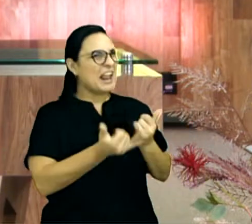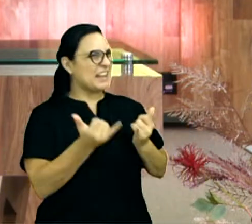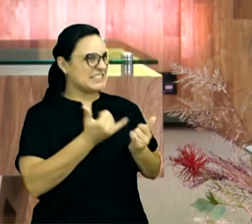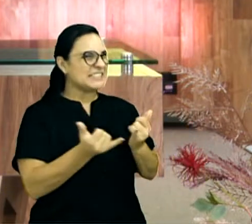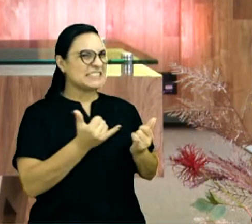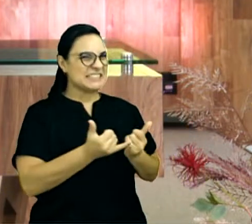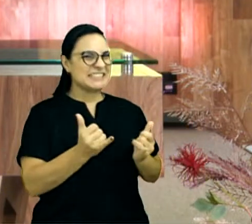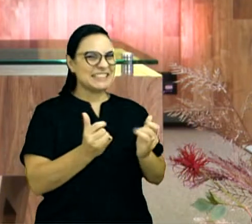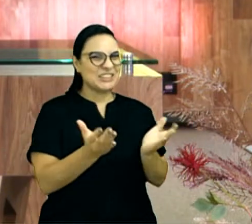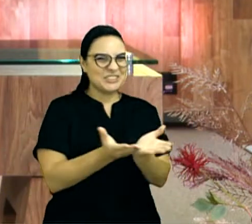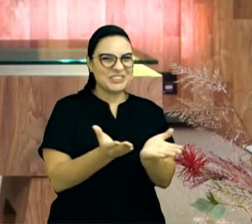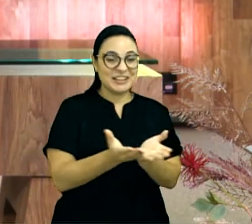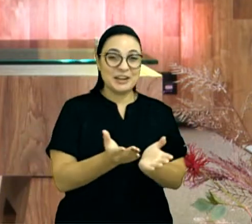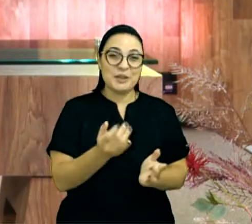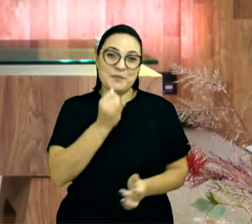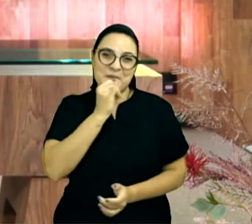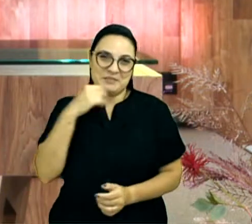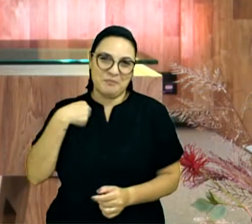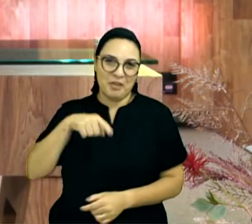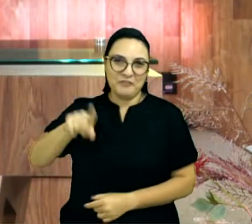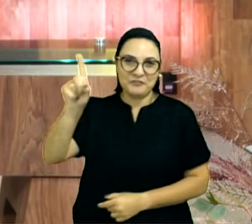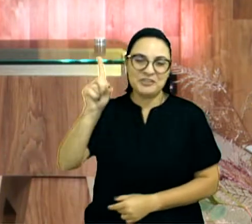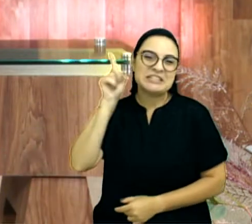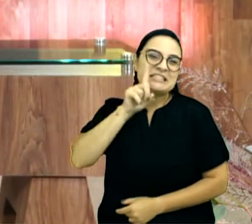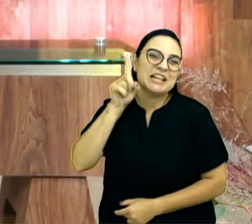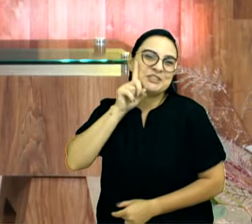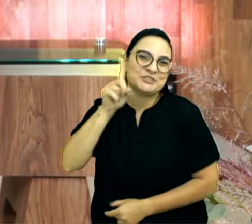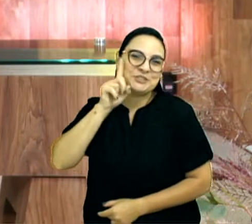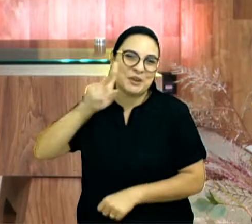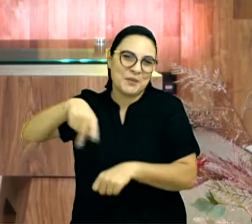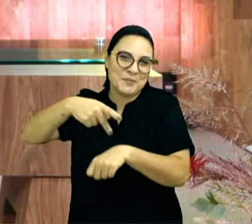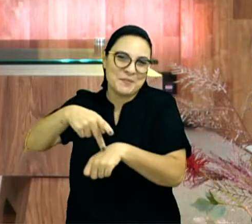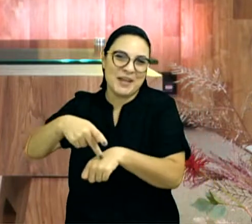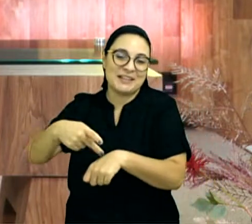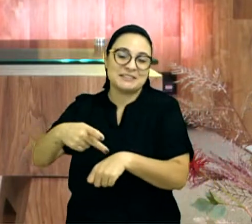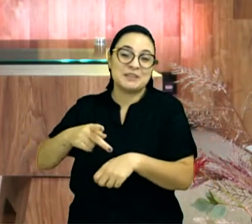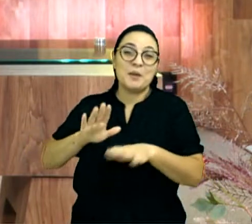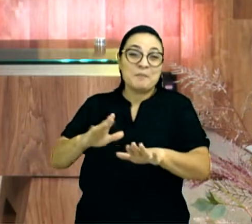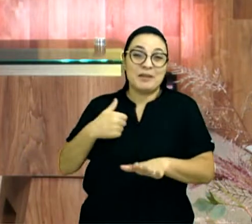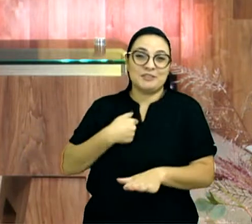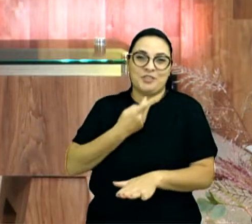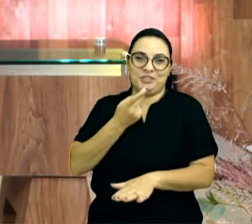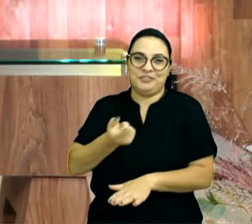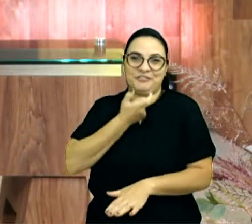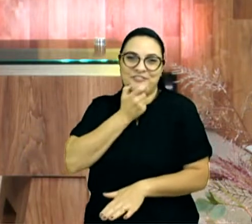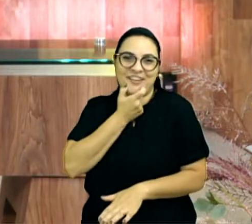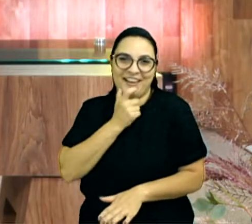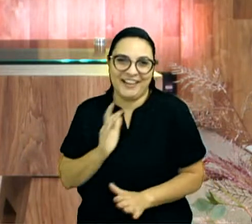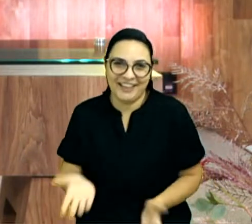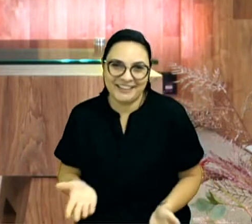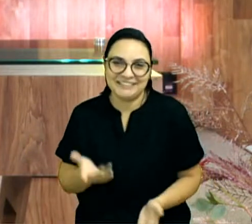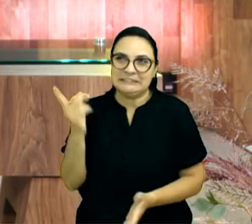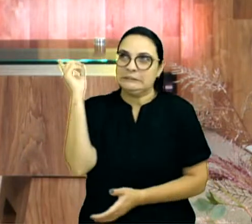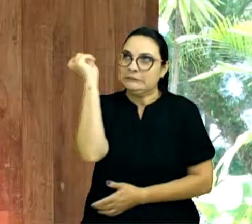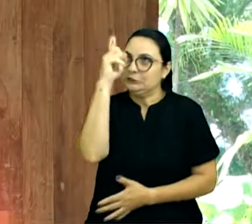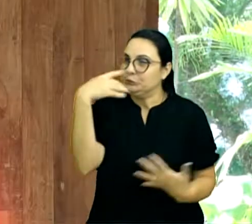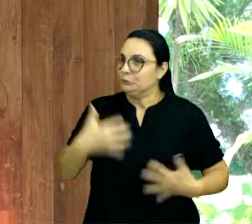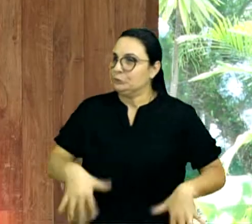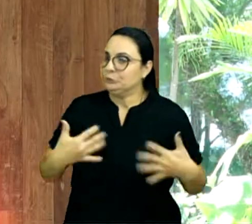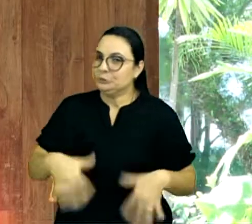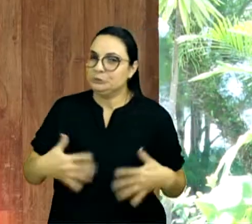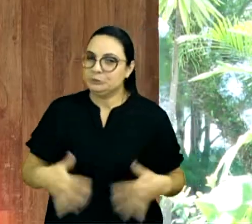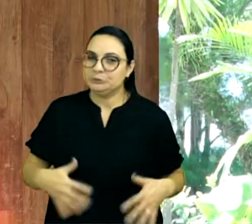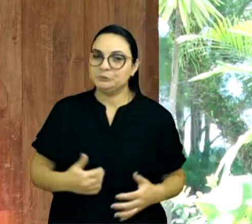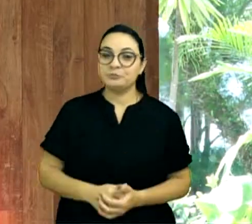falo inglês, então a gente passa uma vergonha danada, não é? Mas o crenteis eu sei falar. Então você pode falar o crenteis, aleluia, glória a Deus, oh